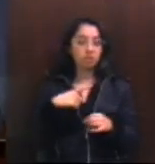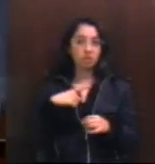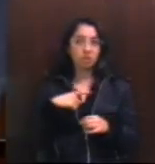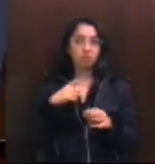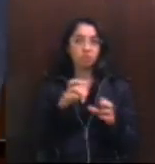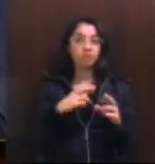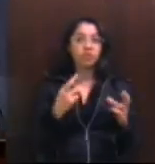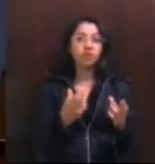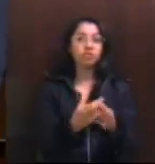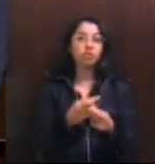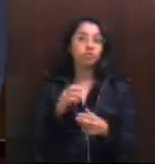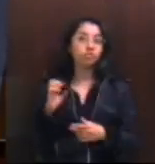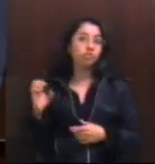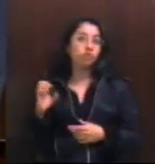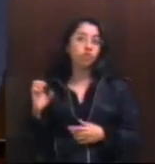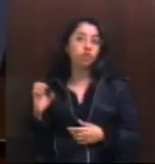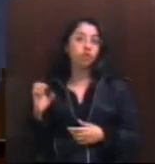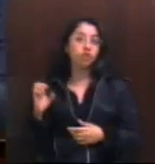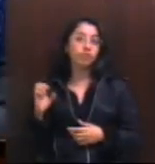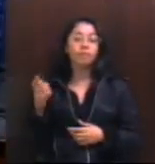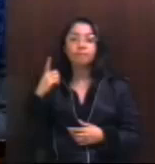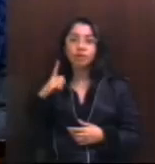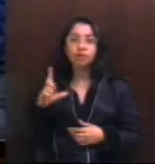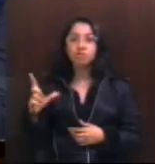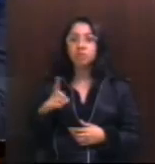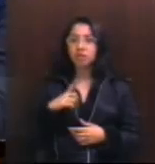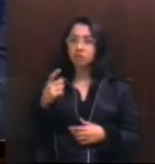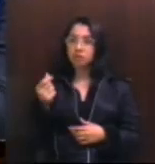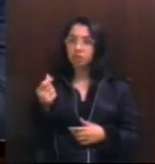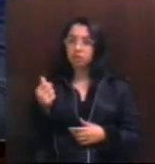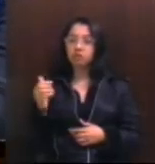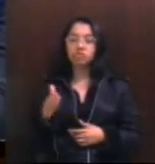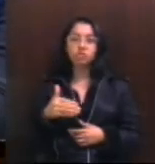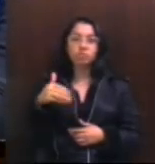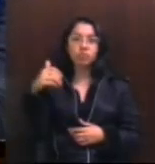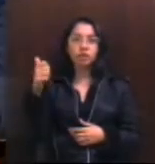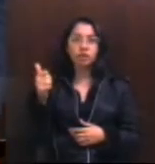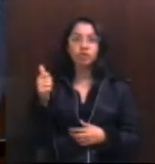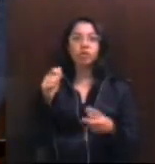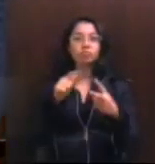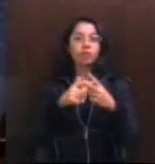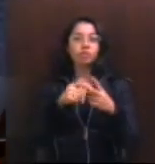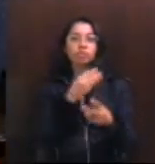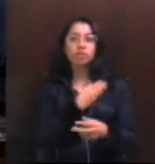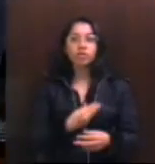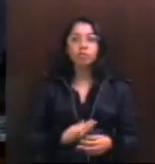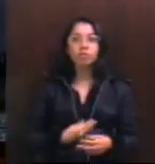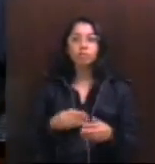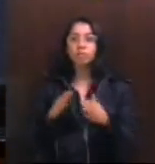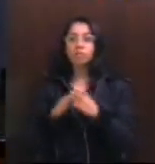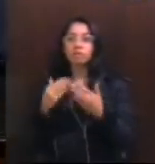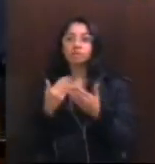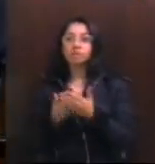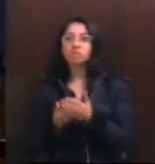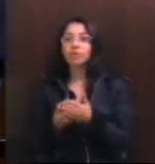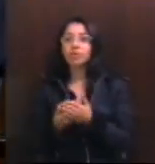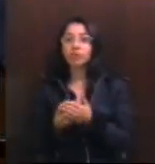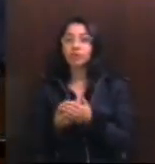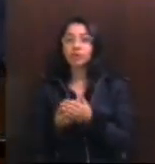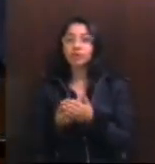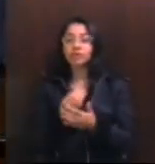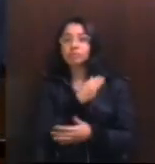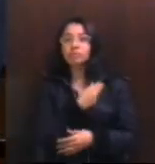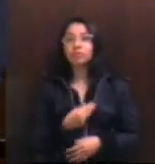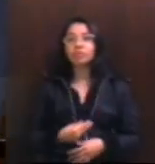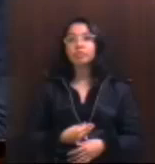e que, portanto, conseguem ter um financiamento melhor para aquele equipamento público e que as escolas de periferia perpetuem